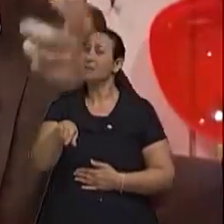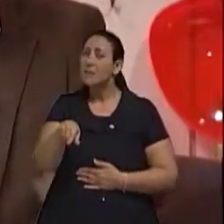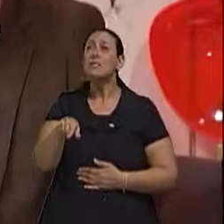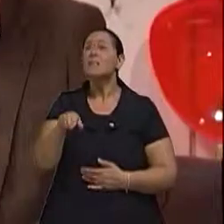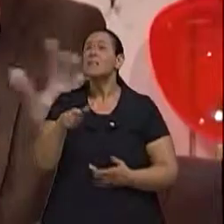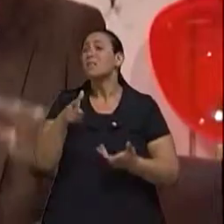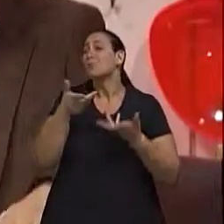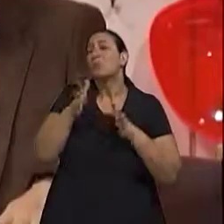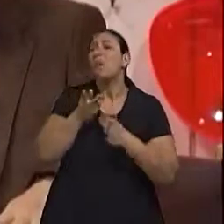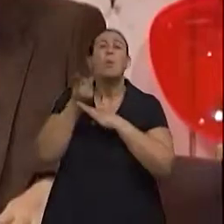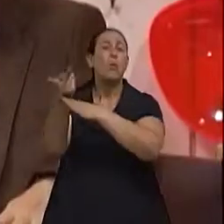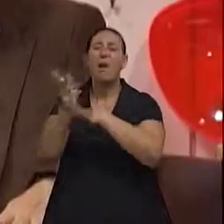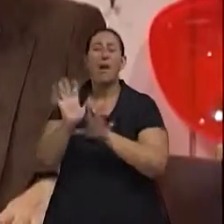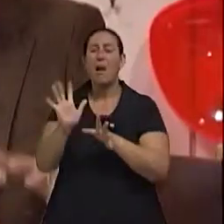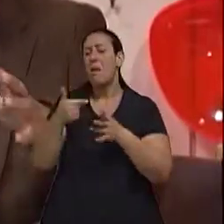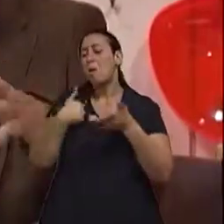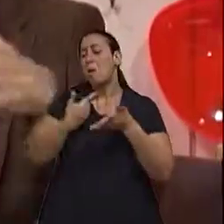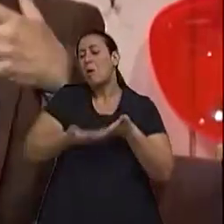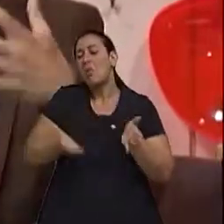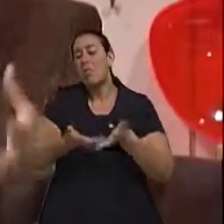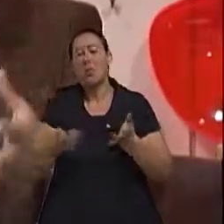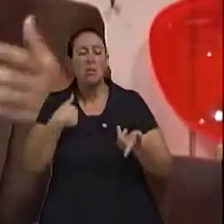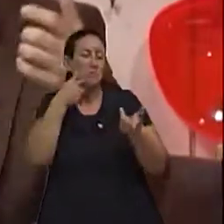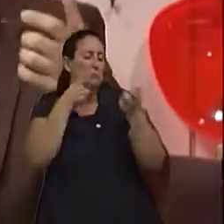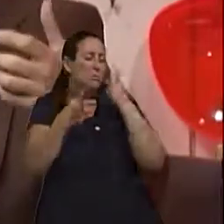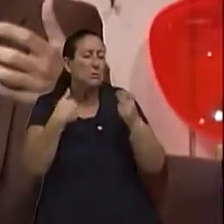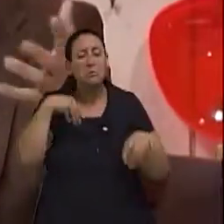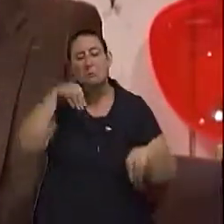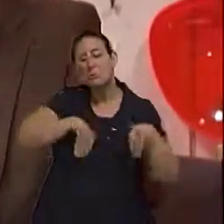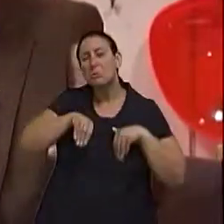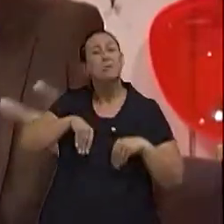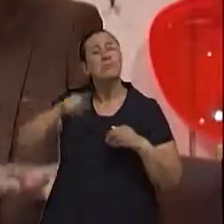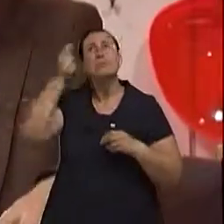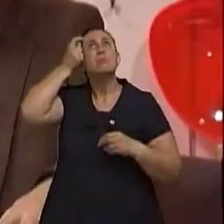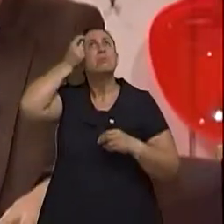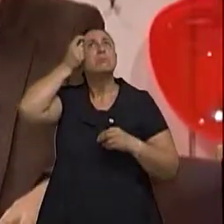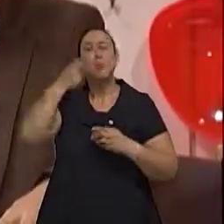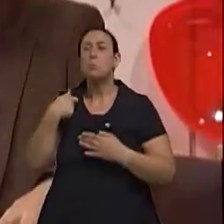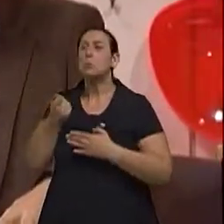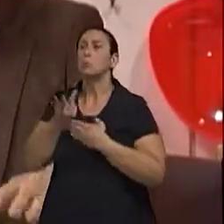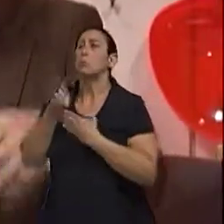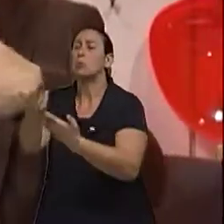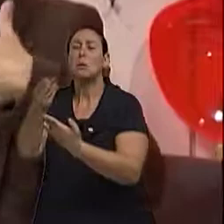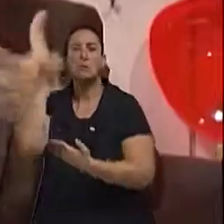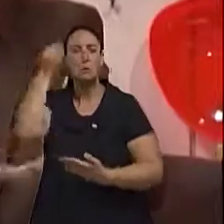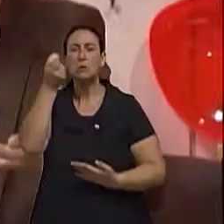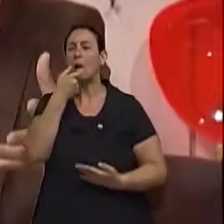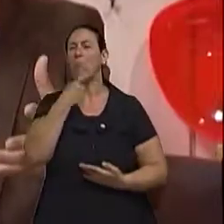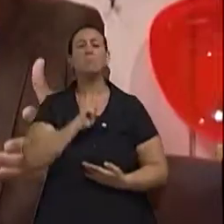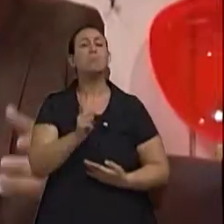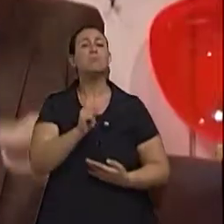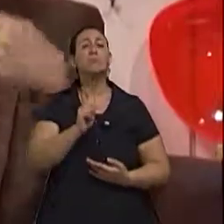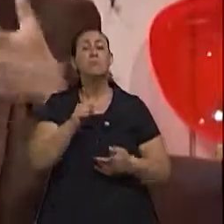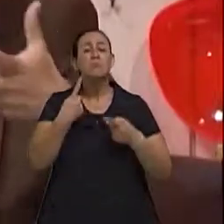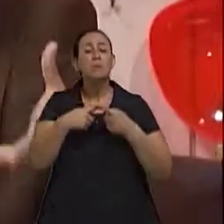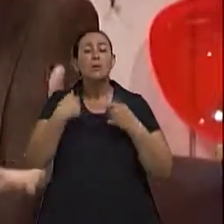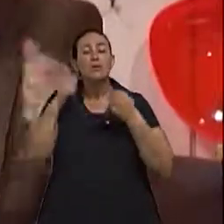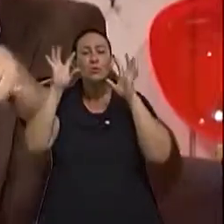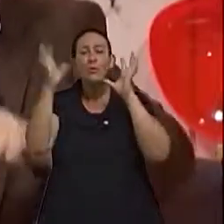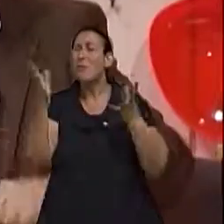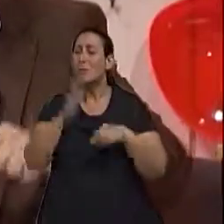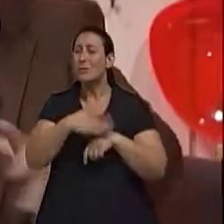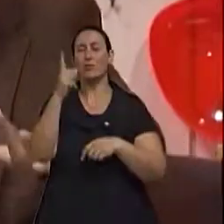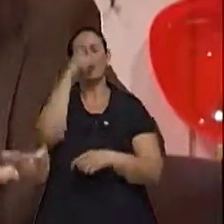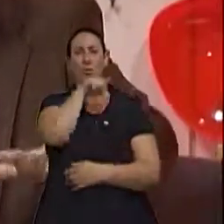se estão perdendo o interesse pelas suas atividades habituais, se estão deprimidas, se estão com outras questões que envolvam conflitos emocionais. É mais